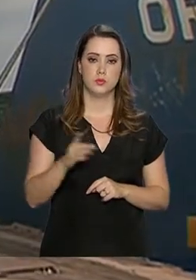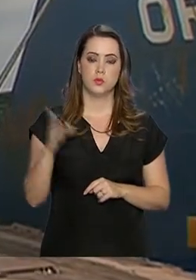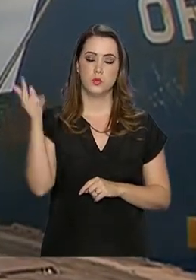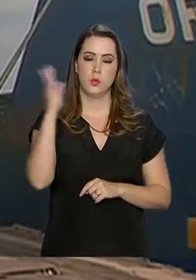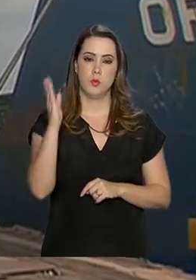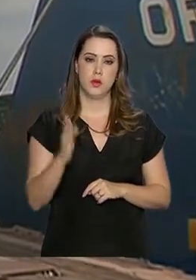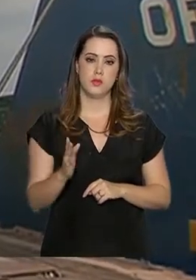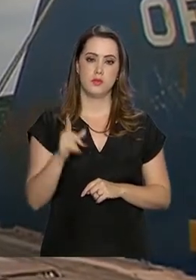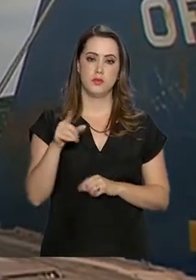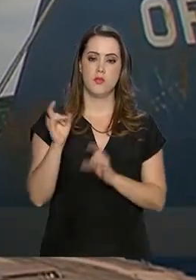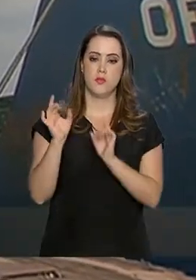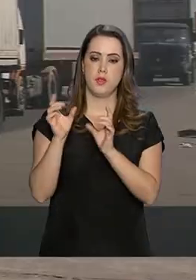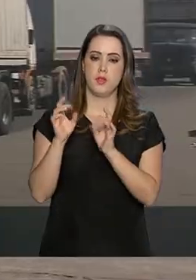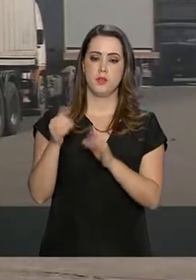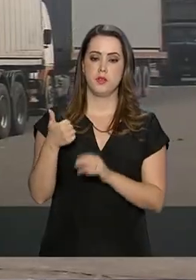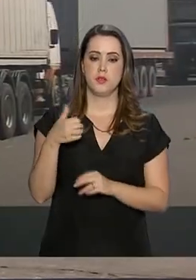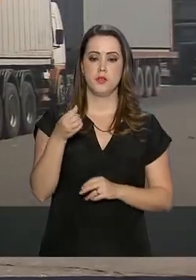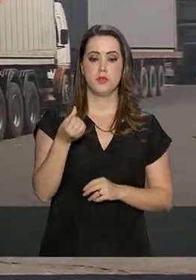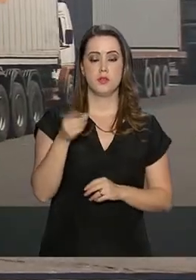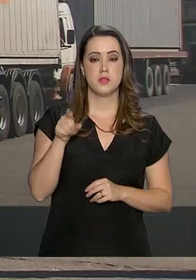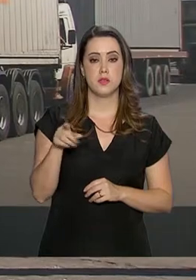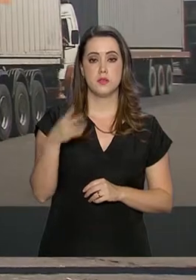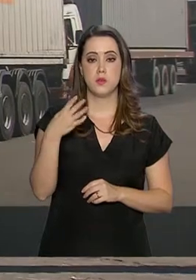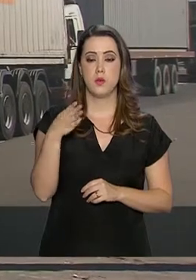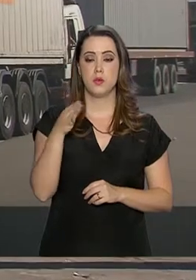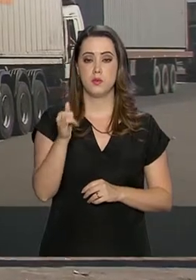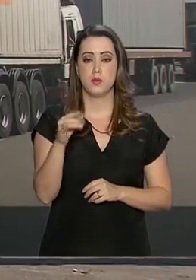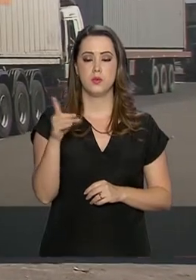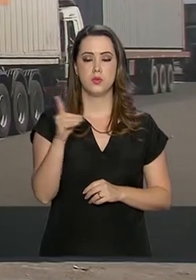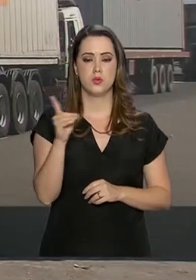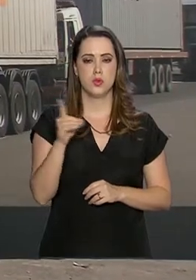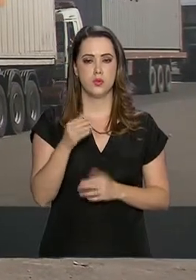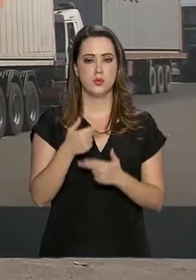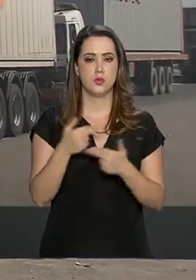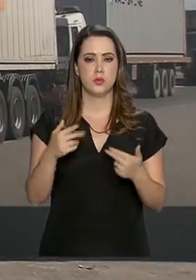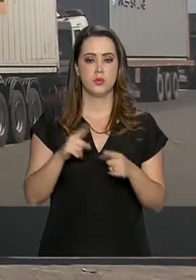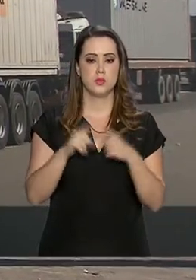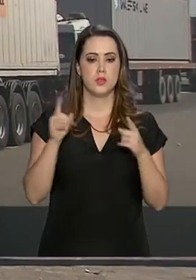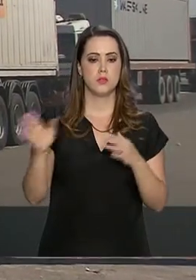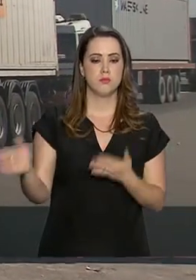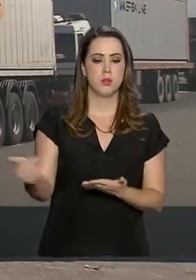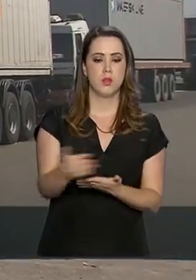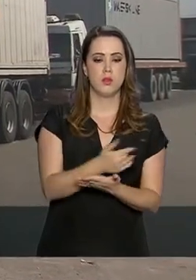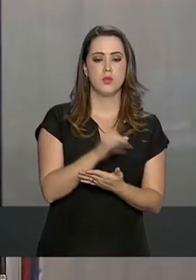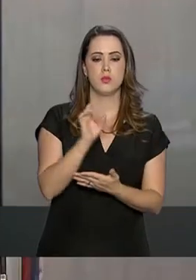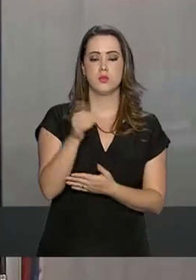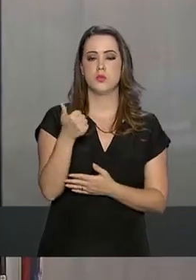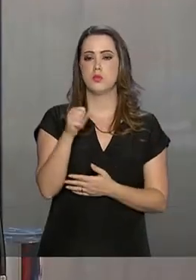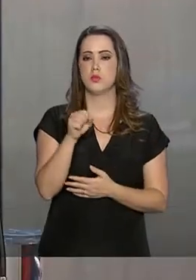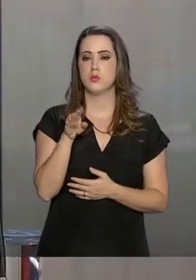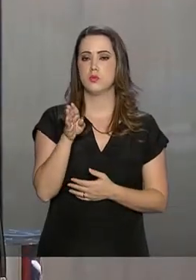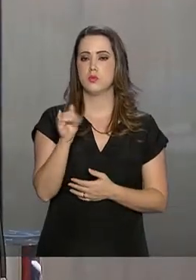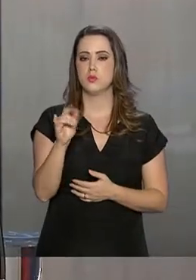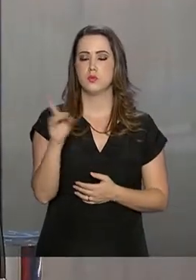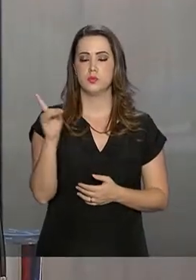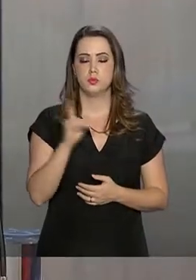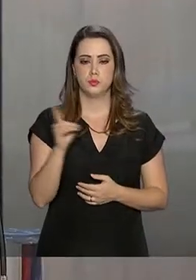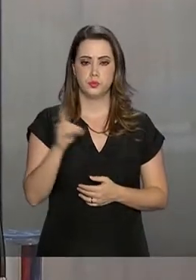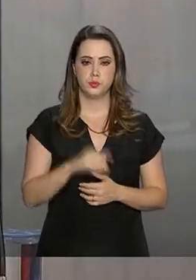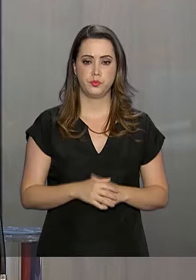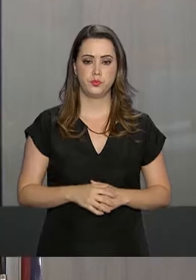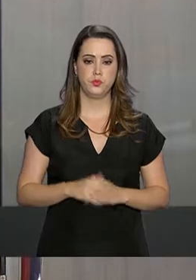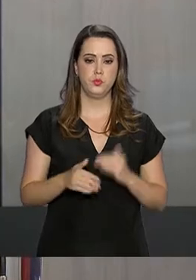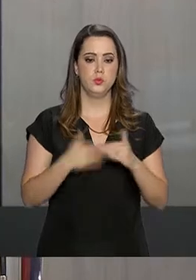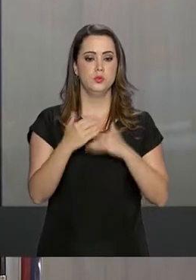importou 16 bilhões de dólares em produtos, mas arrecadou 18 bilhões com as vendas. O comércio cresceu